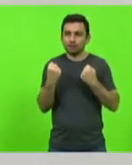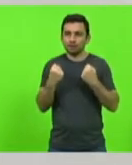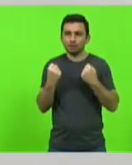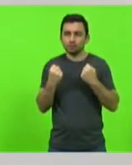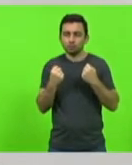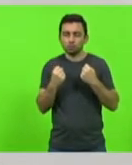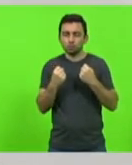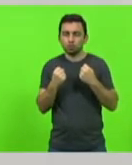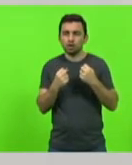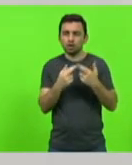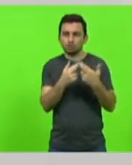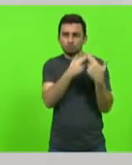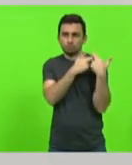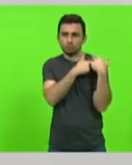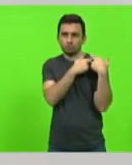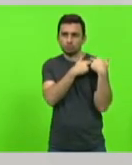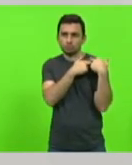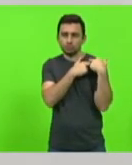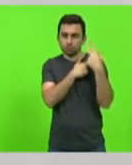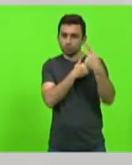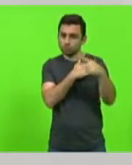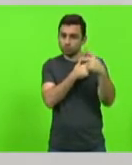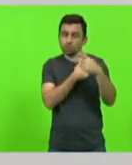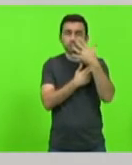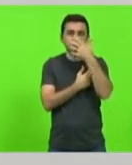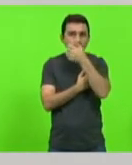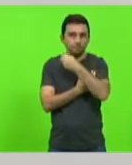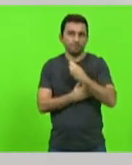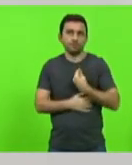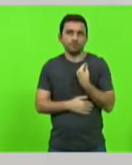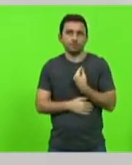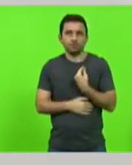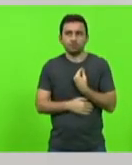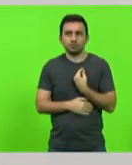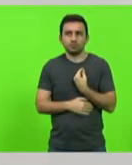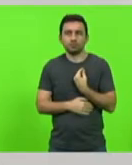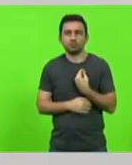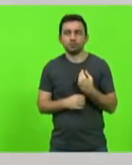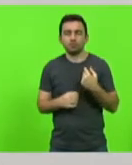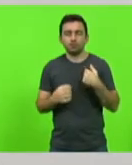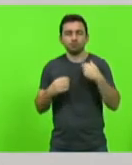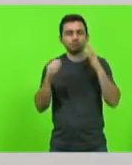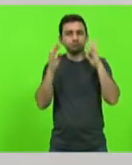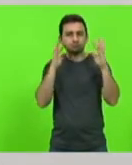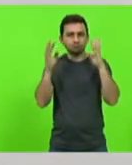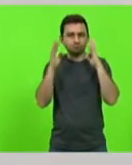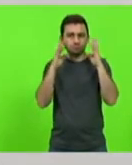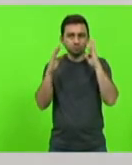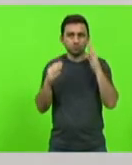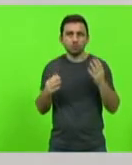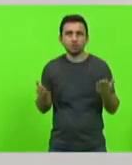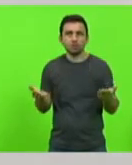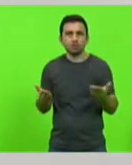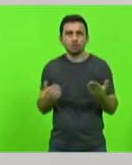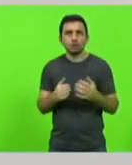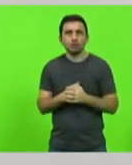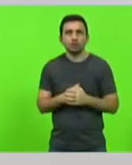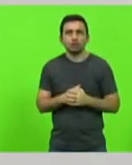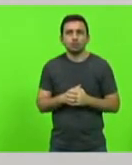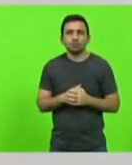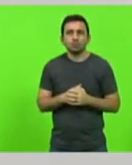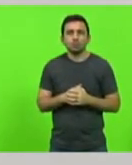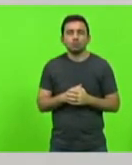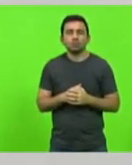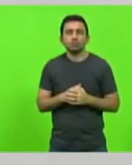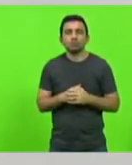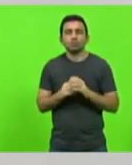responsabilidade salva vidas. O reflexo que faço e pretendo fazer a degramação no